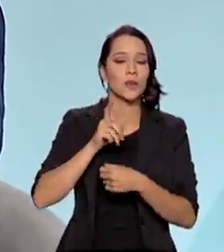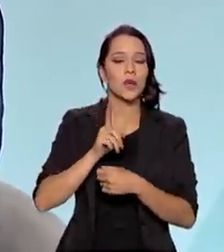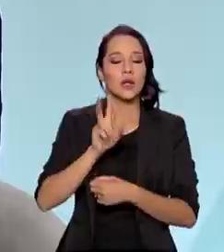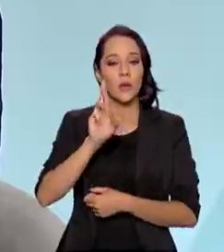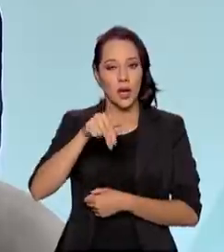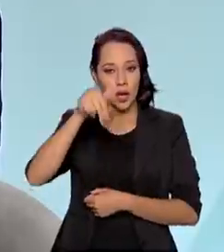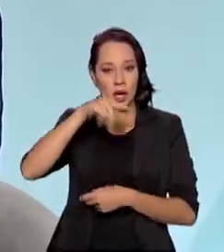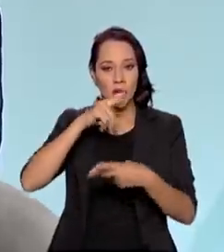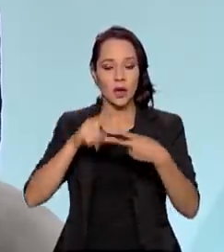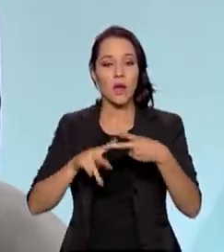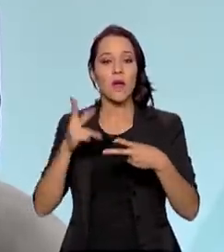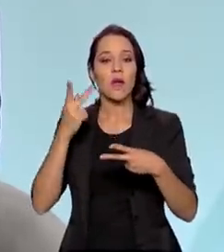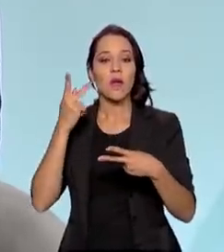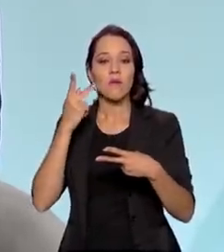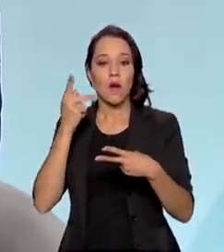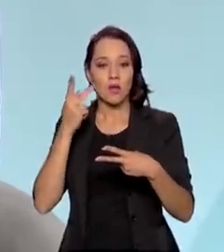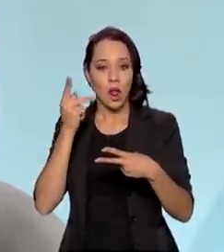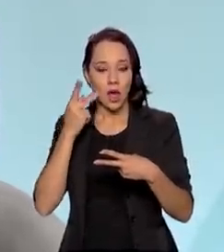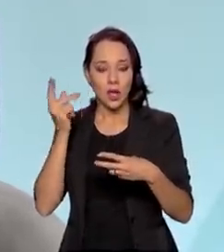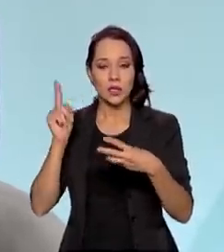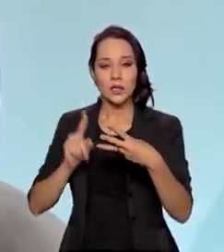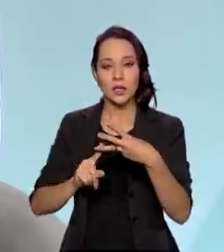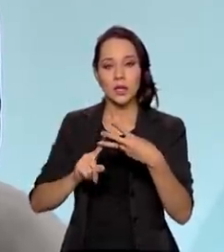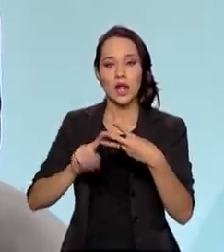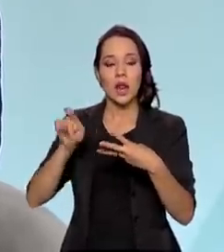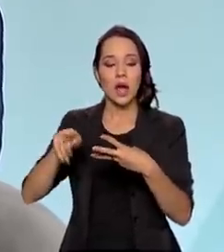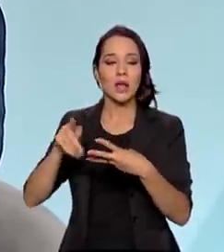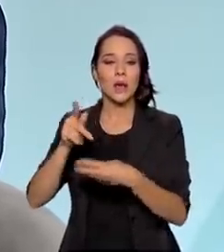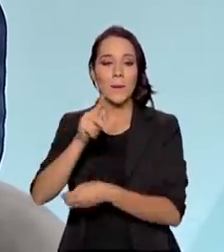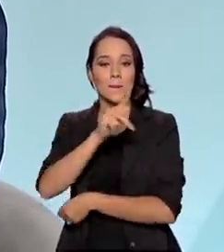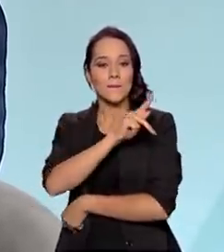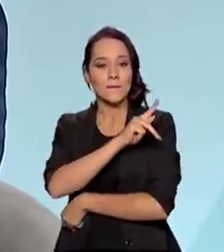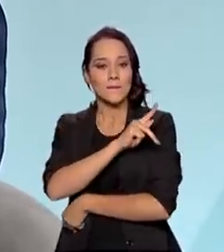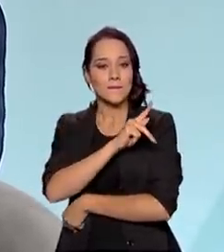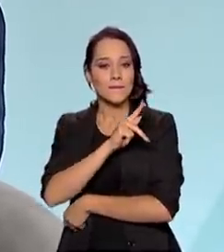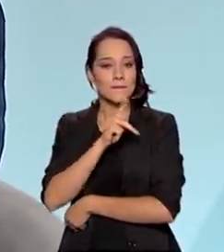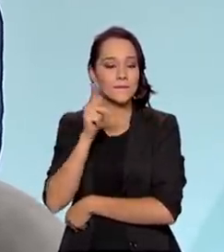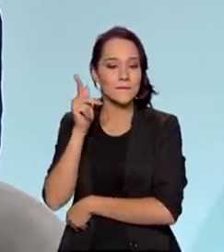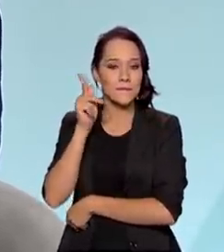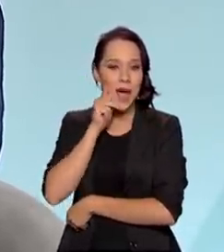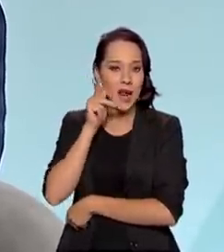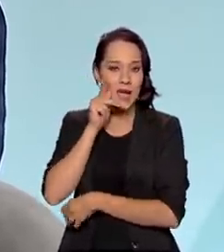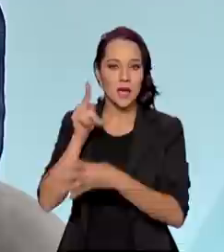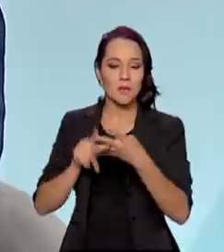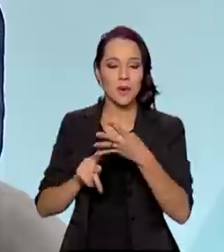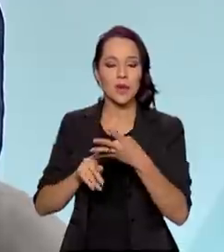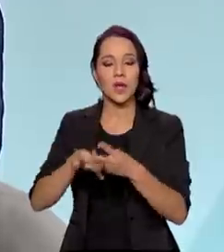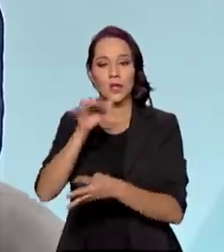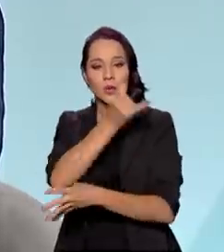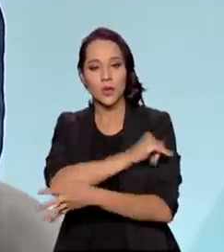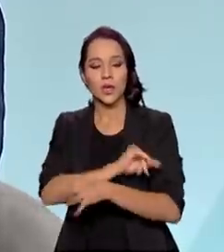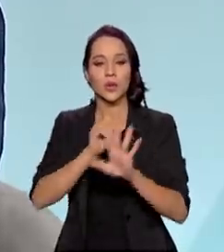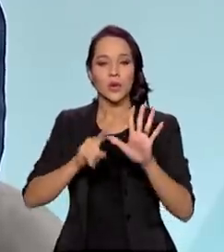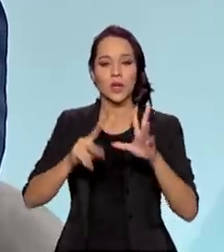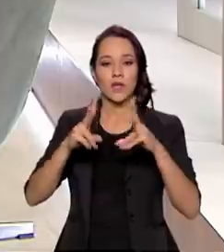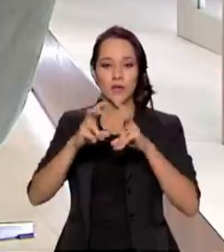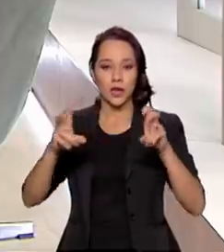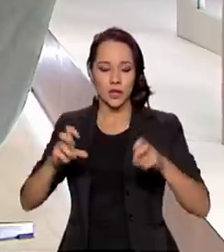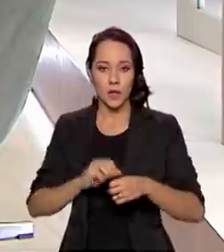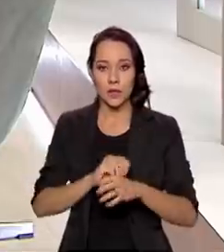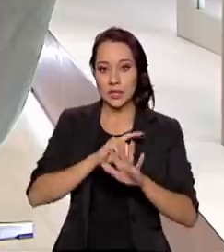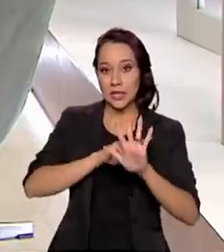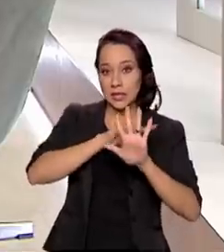Grande do Norte, em Fortaleza, no Ceará, João Pessoa, na Paraíba, no Rio de Janeiro e em Florianópolis, em Santa Catarina.